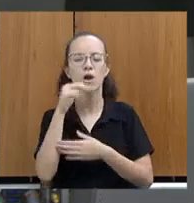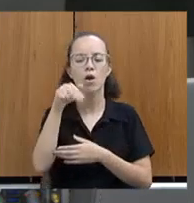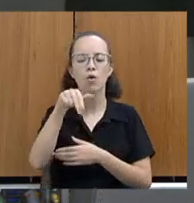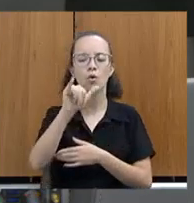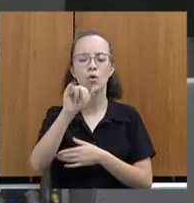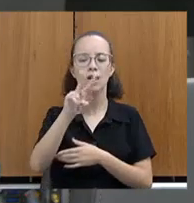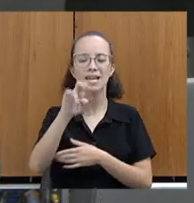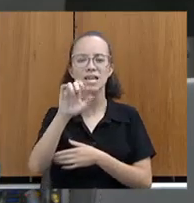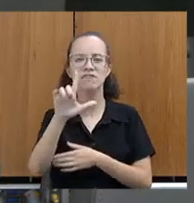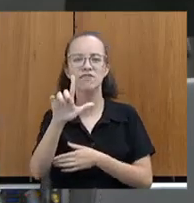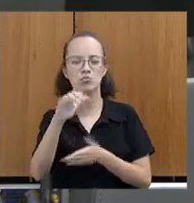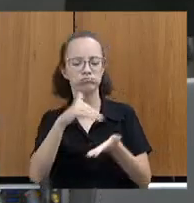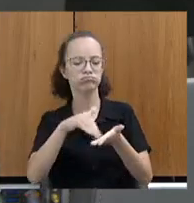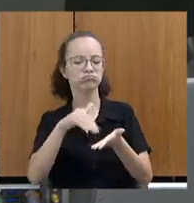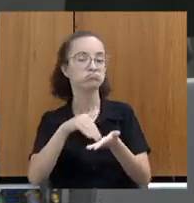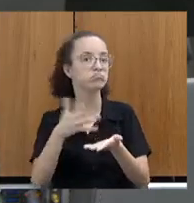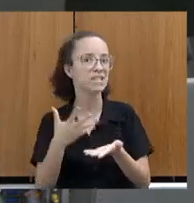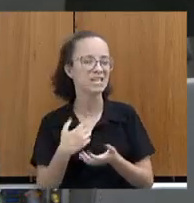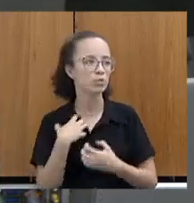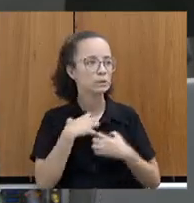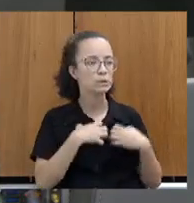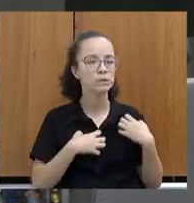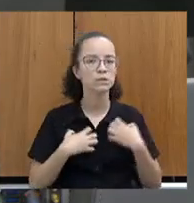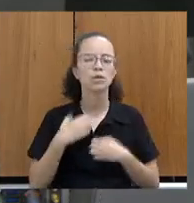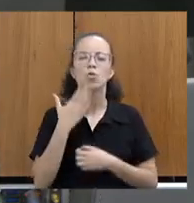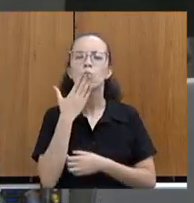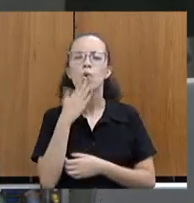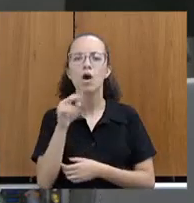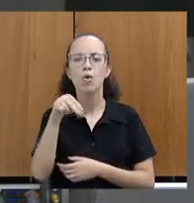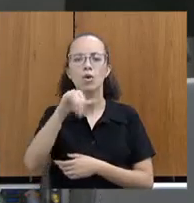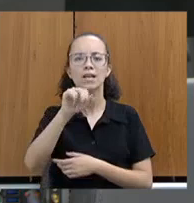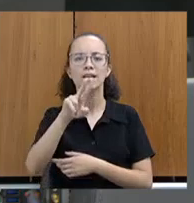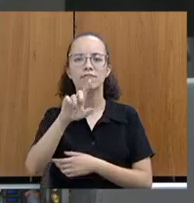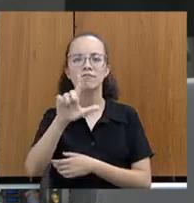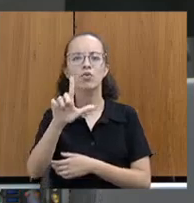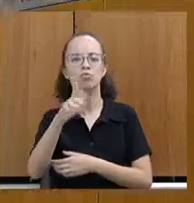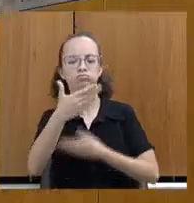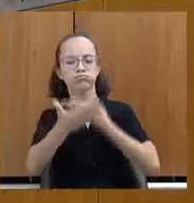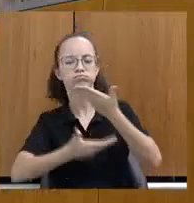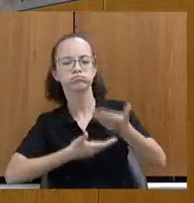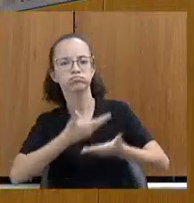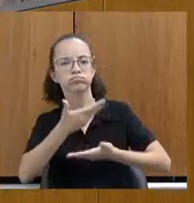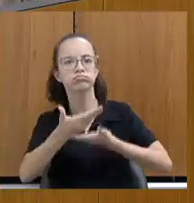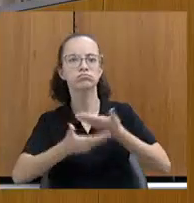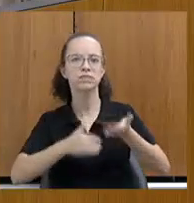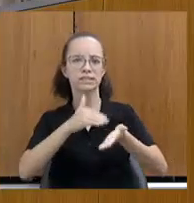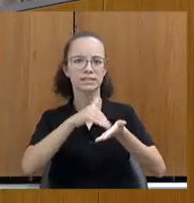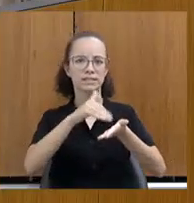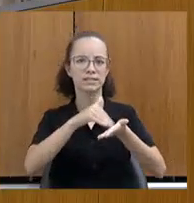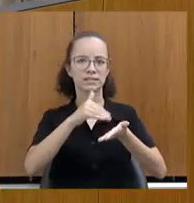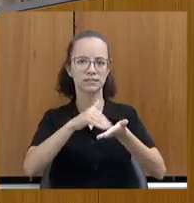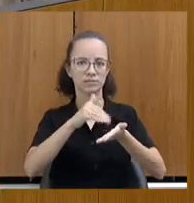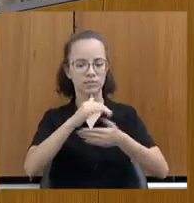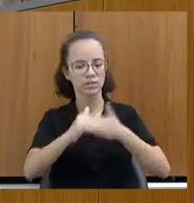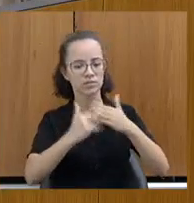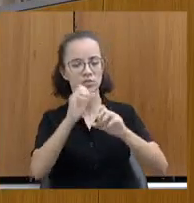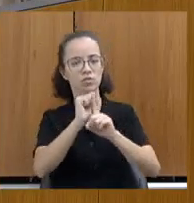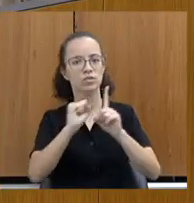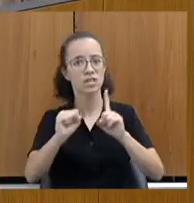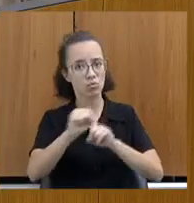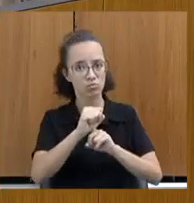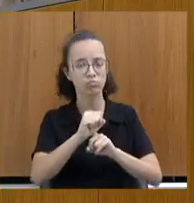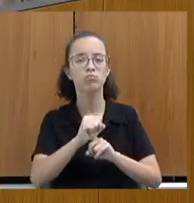está me incomodando. Qual é o nível de articulação da Secretaria de Desenvolvimento Social